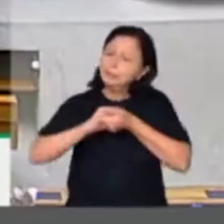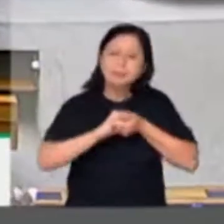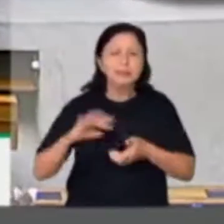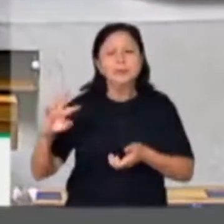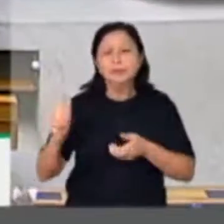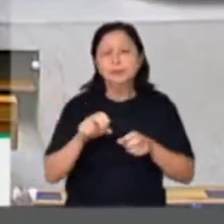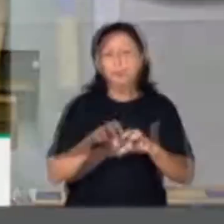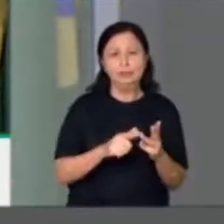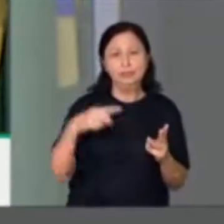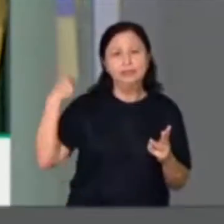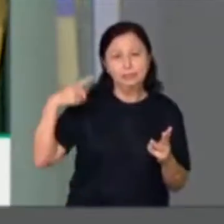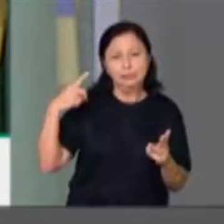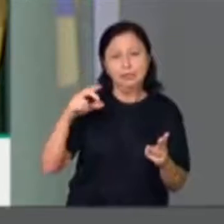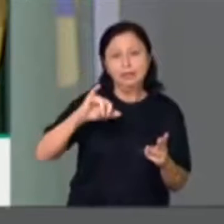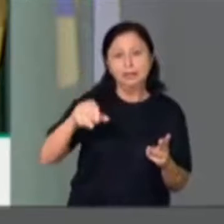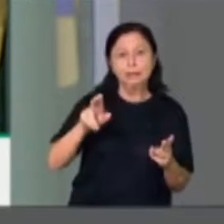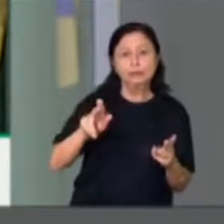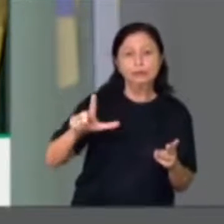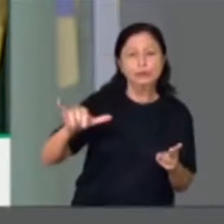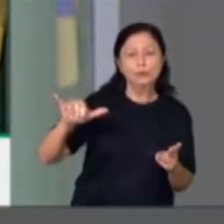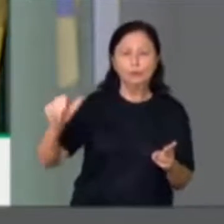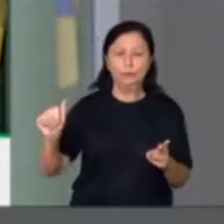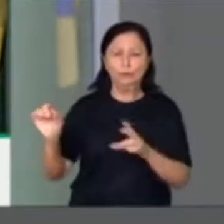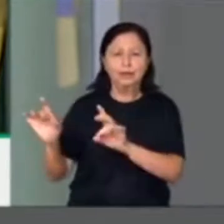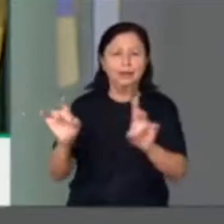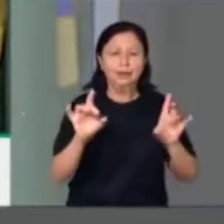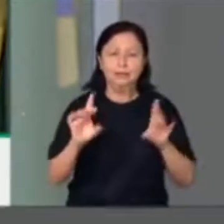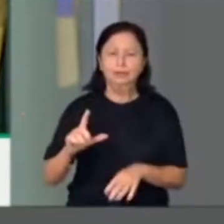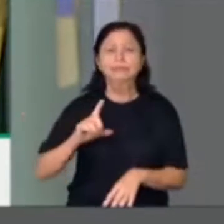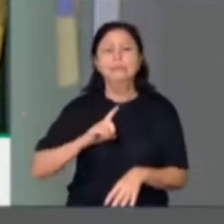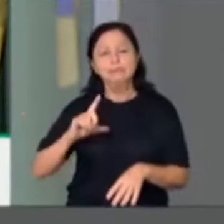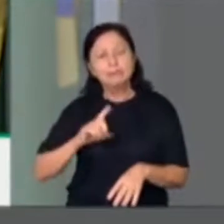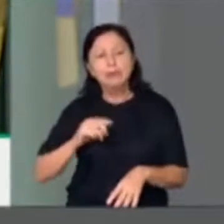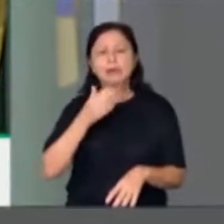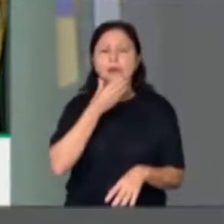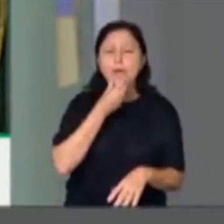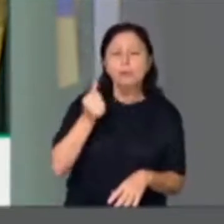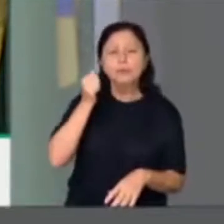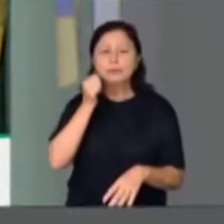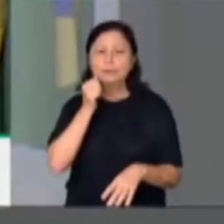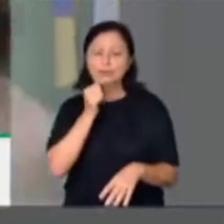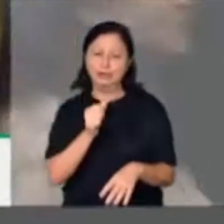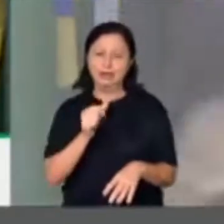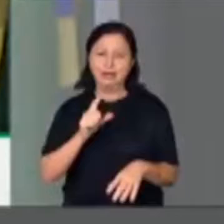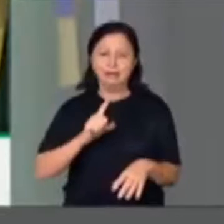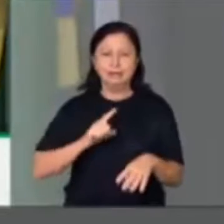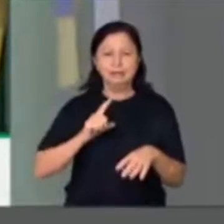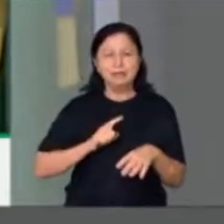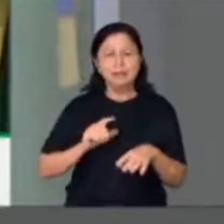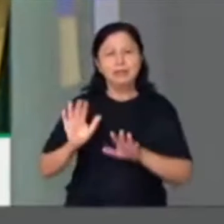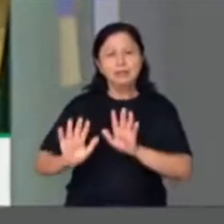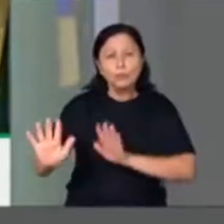idosa. Aqui na casa tem homens e mulheres que olham por vocês, homens e mulheres que defendem a